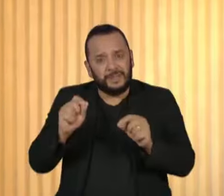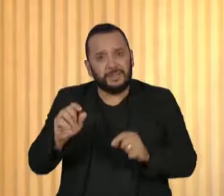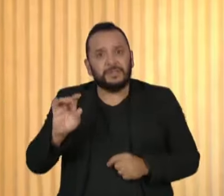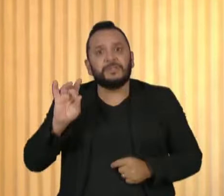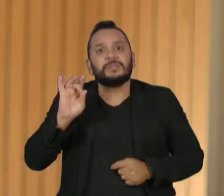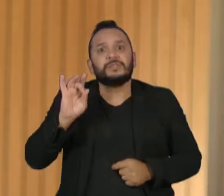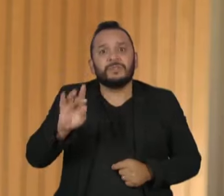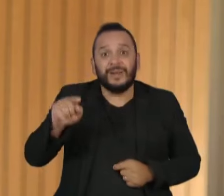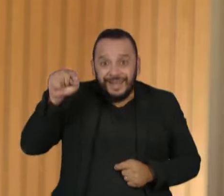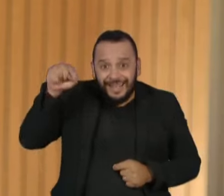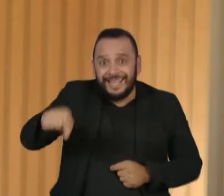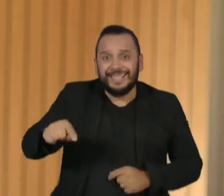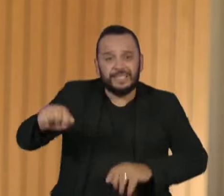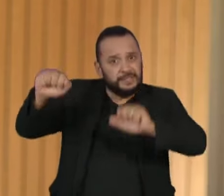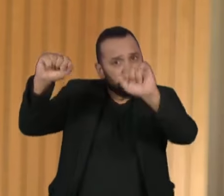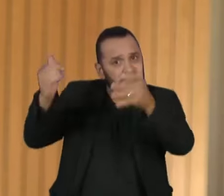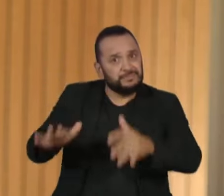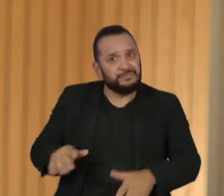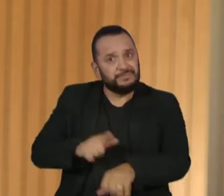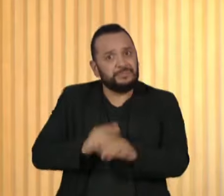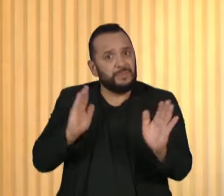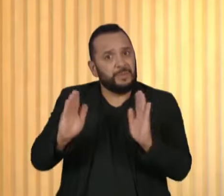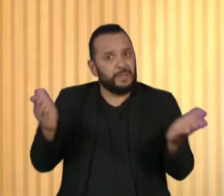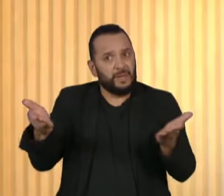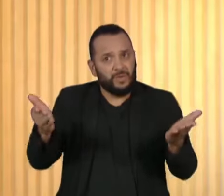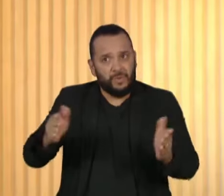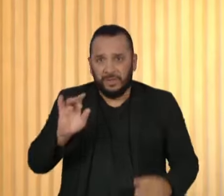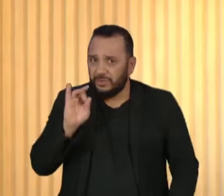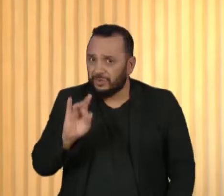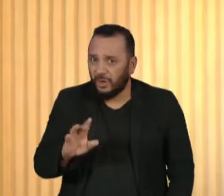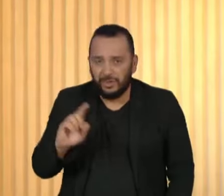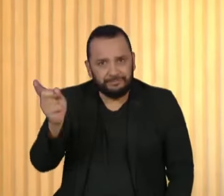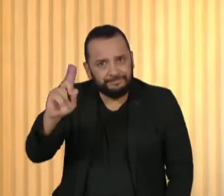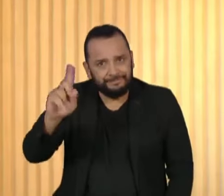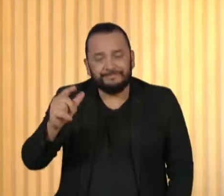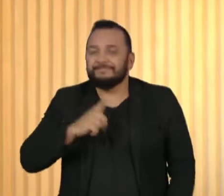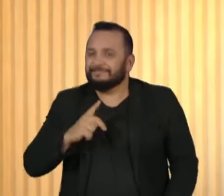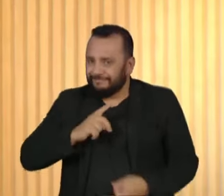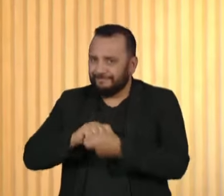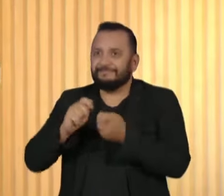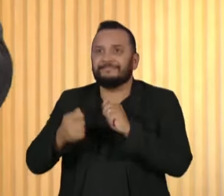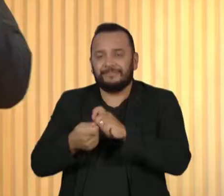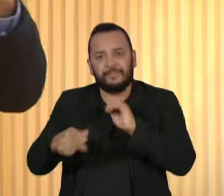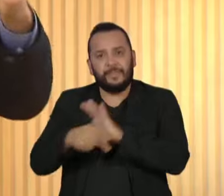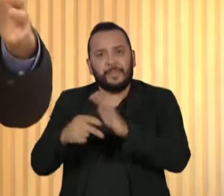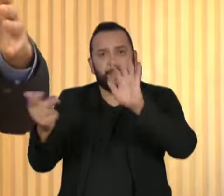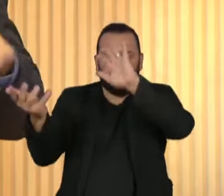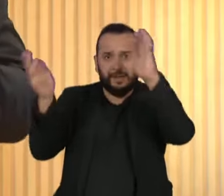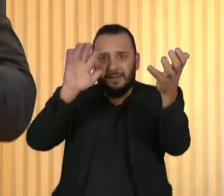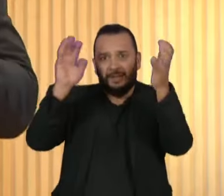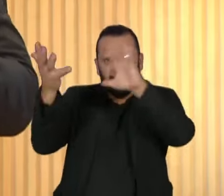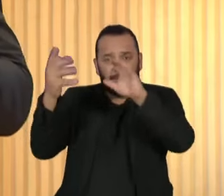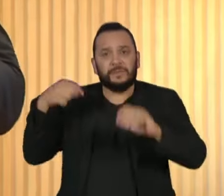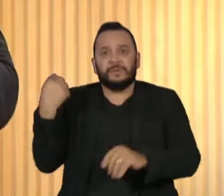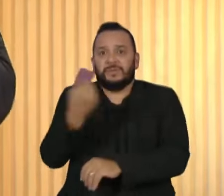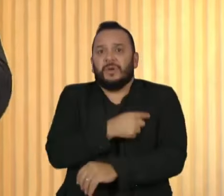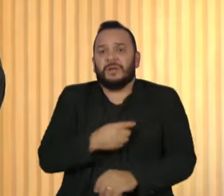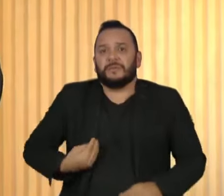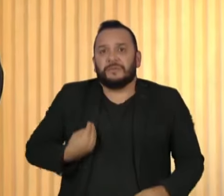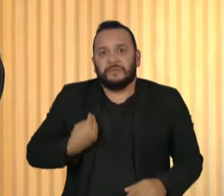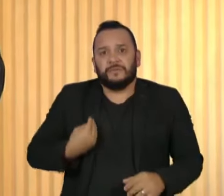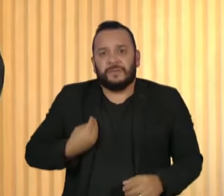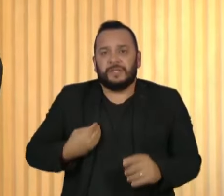apenas este desastre que nós estamos vivenciando agora. é adaptação climática e resiliência que pressupõe convivermos com climas